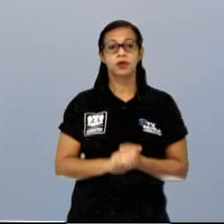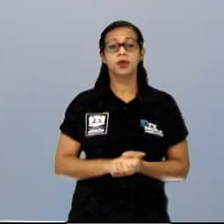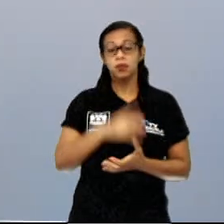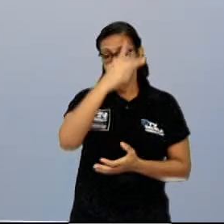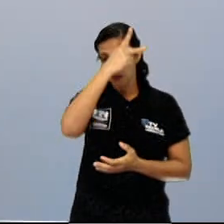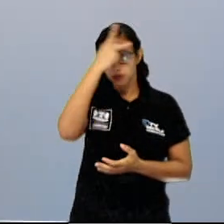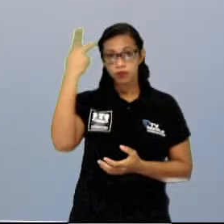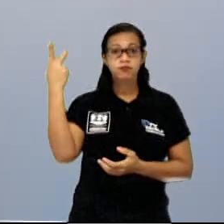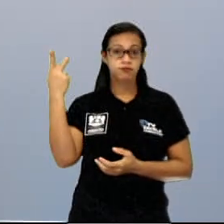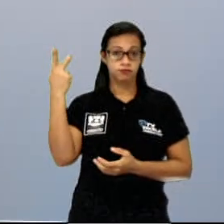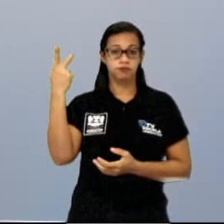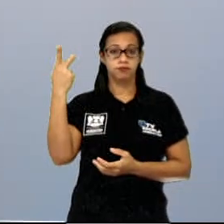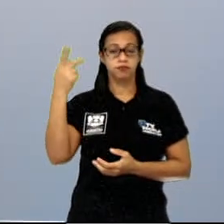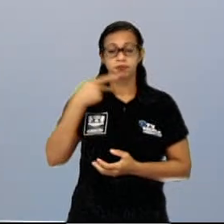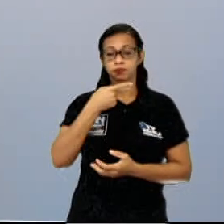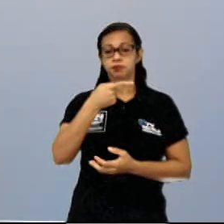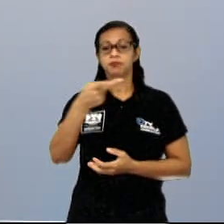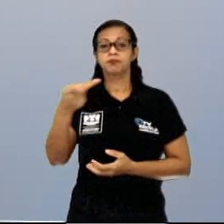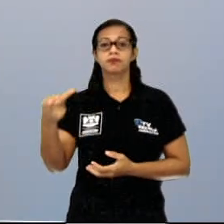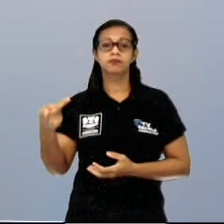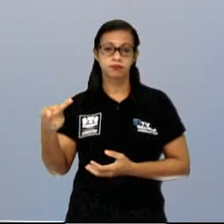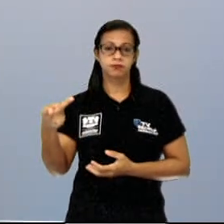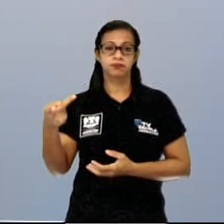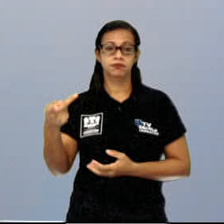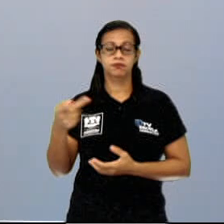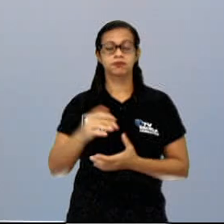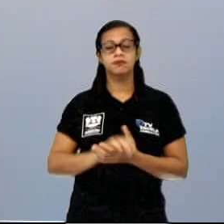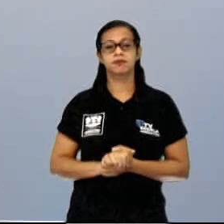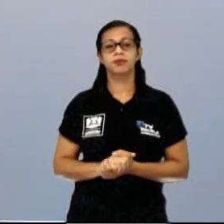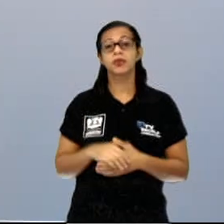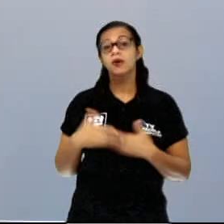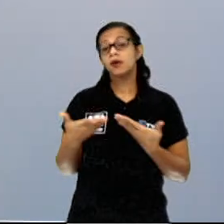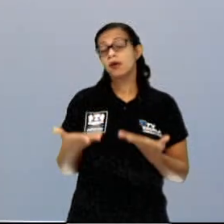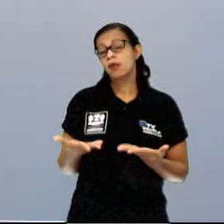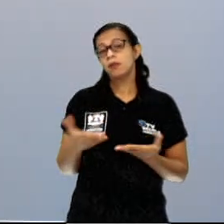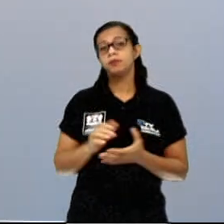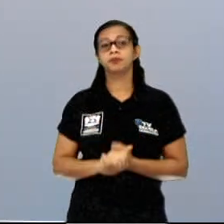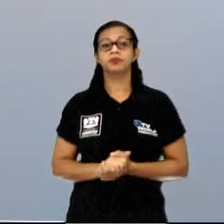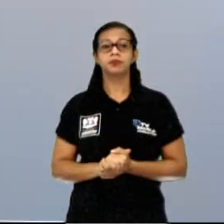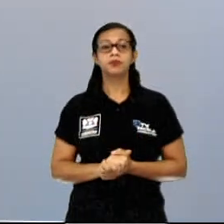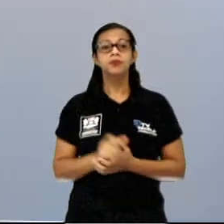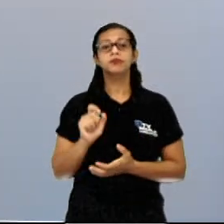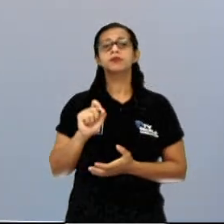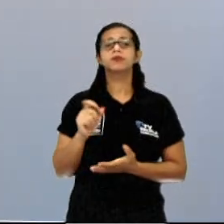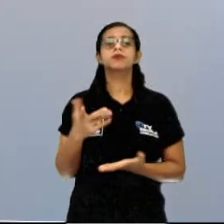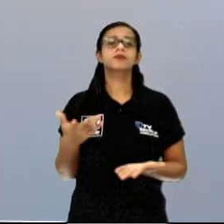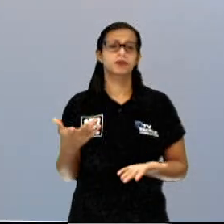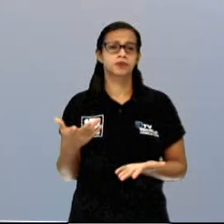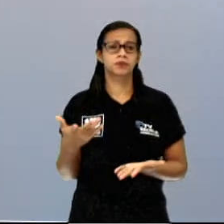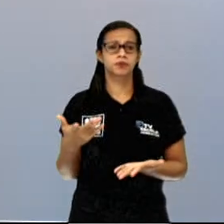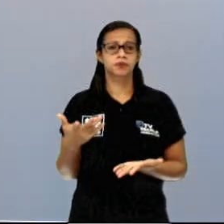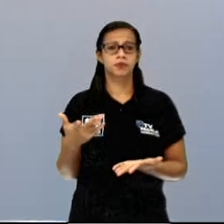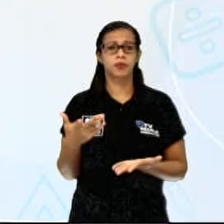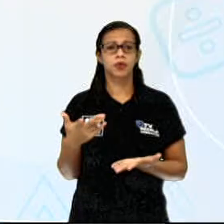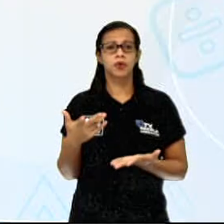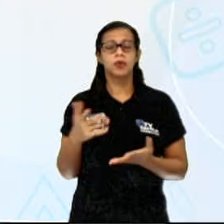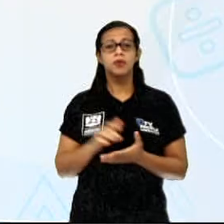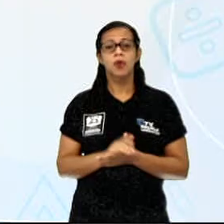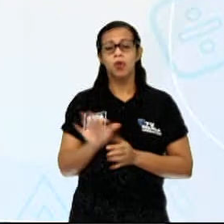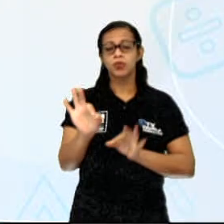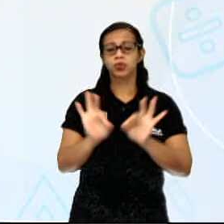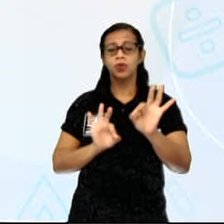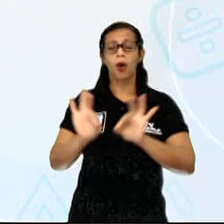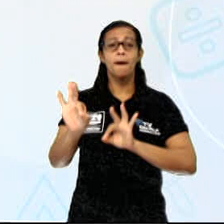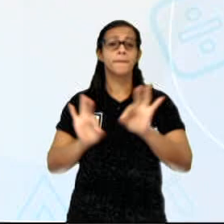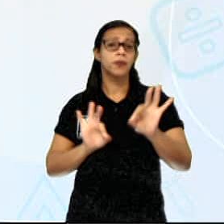Bom, mas o que de fato foram esses tais projetos modernizadores? Foram projetos desenvolvidos nos